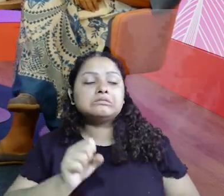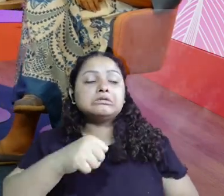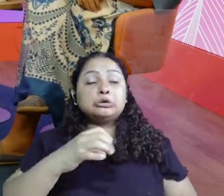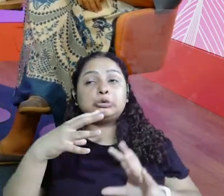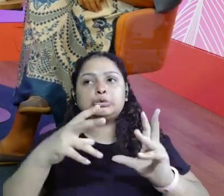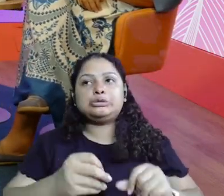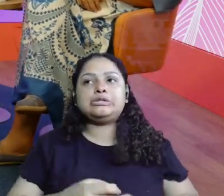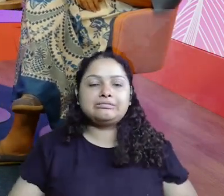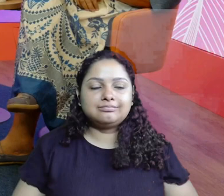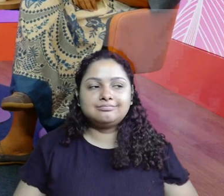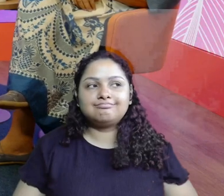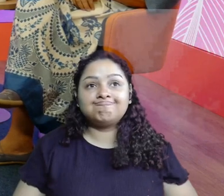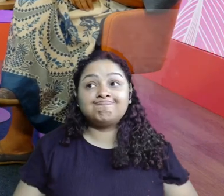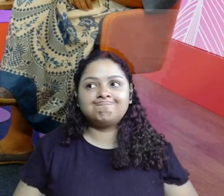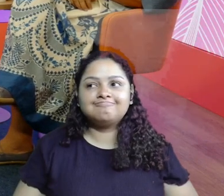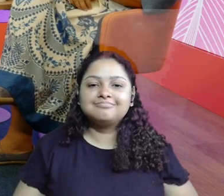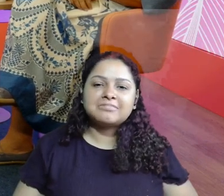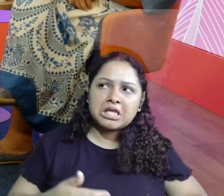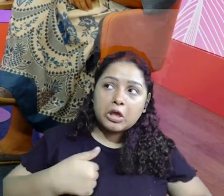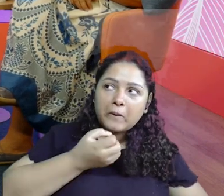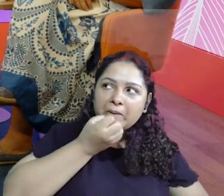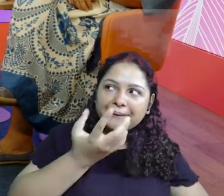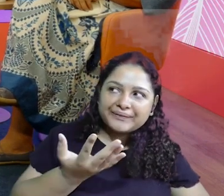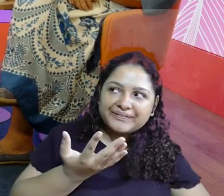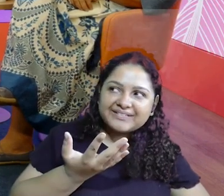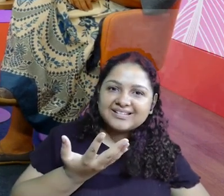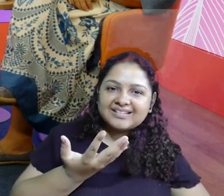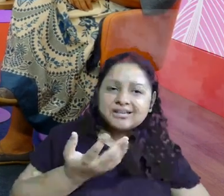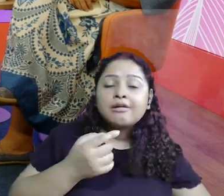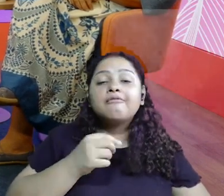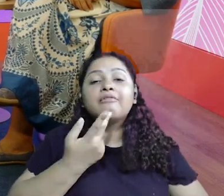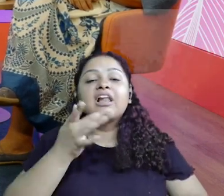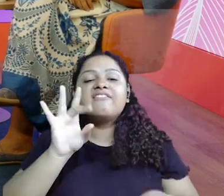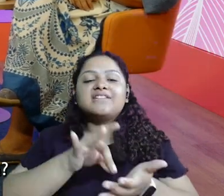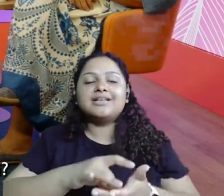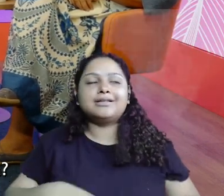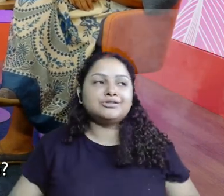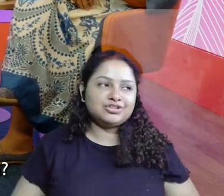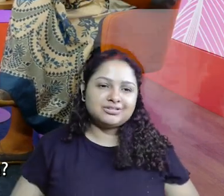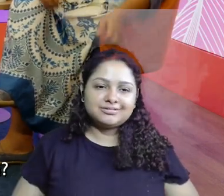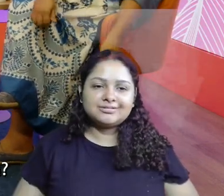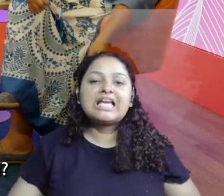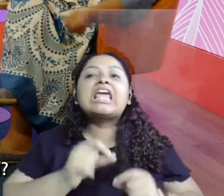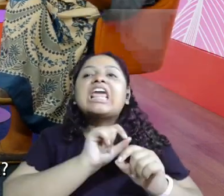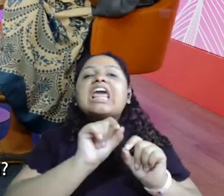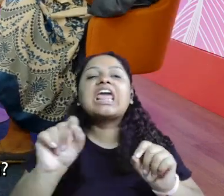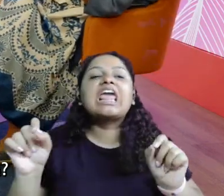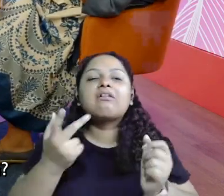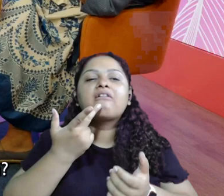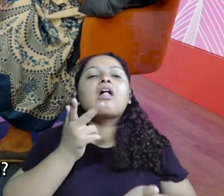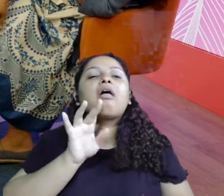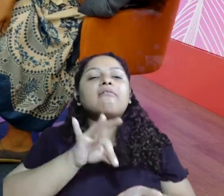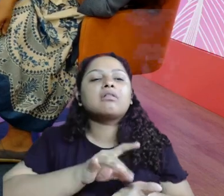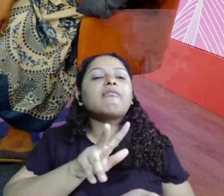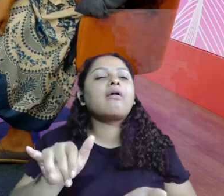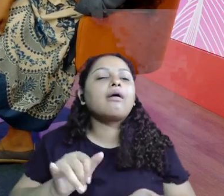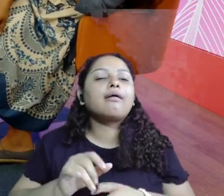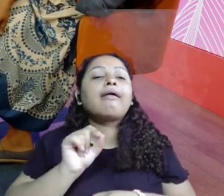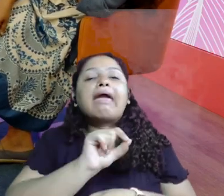Tudinho. Eu falo, você conta. Você conta. Quem vai contar a verdade? Quem vai levantar o tapete para ver o sujeito?